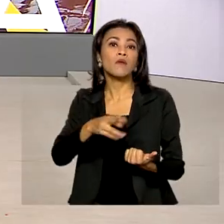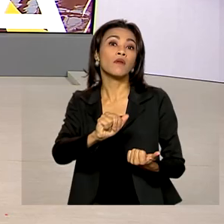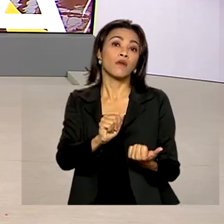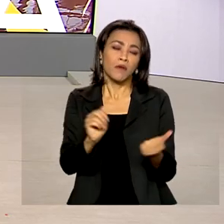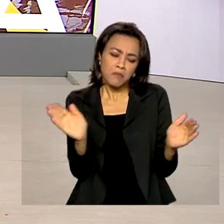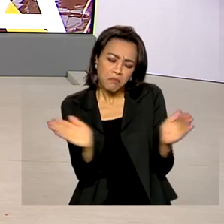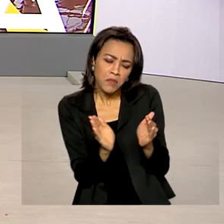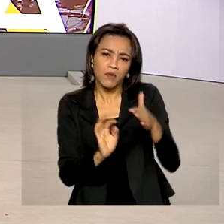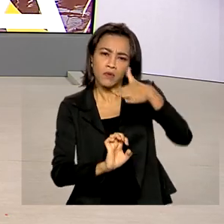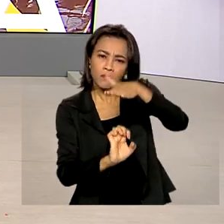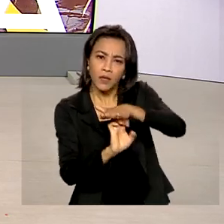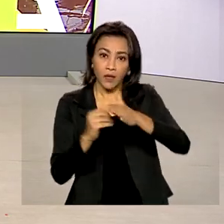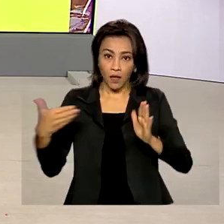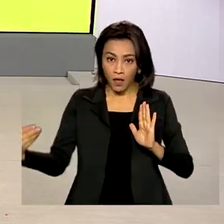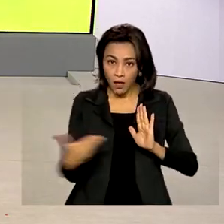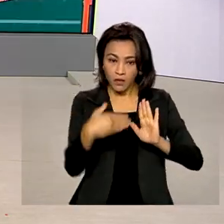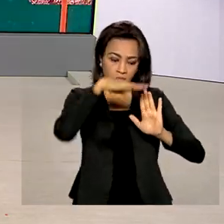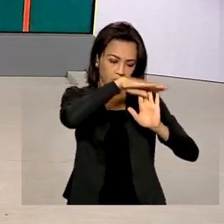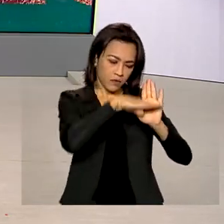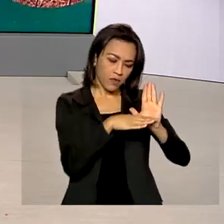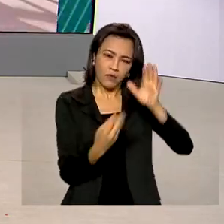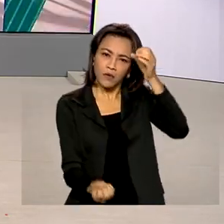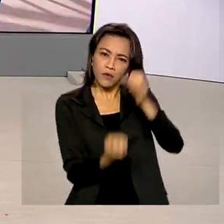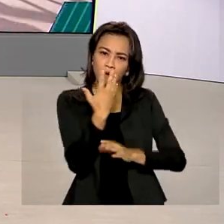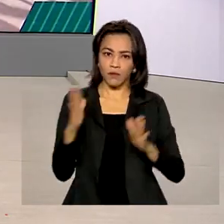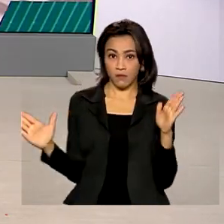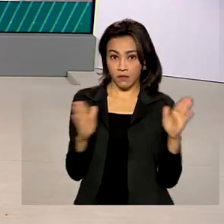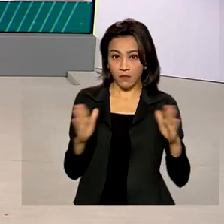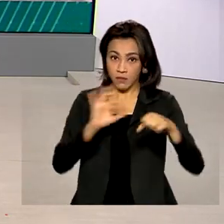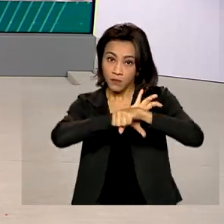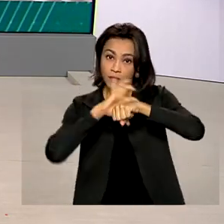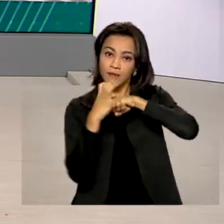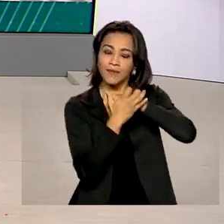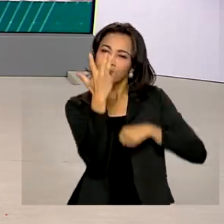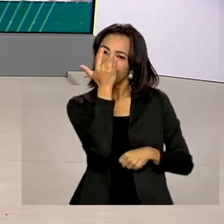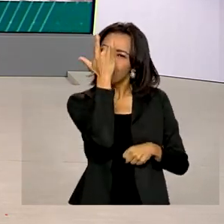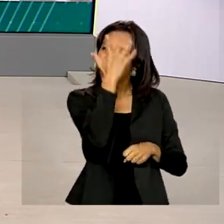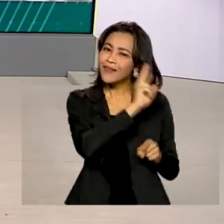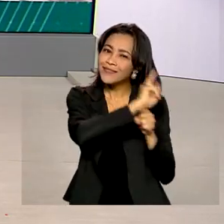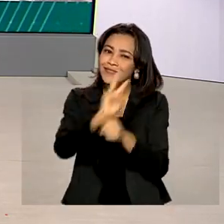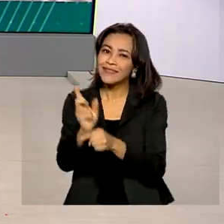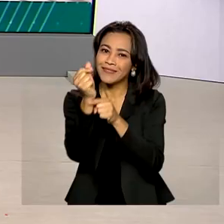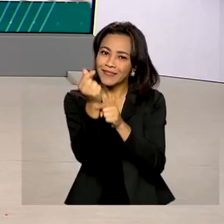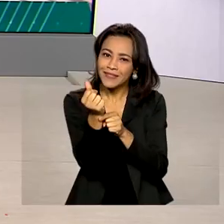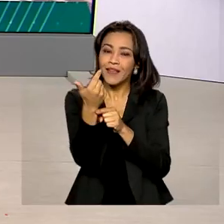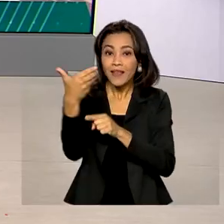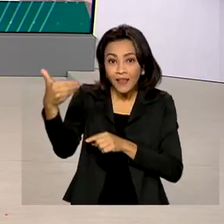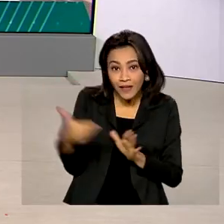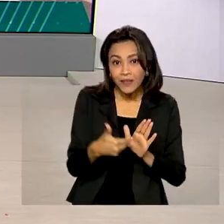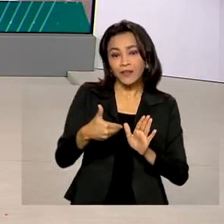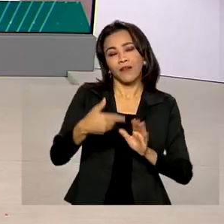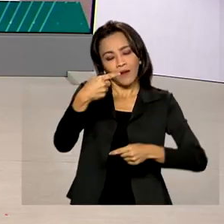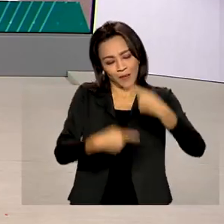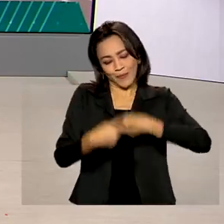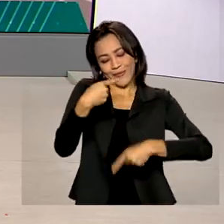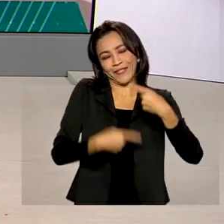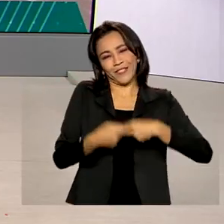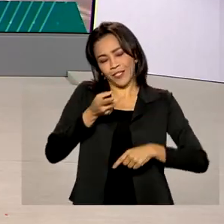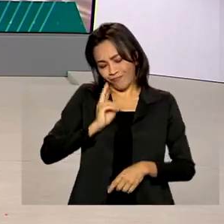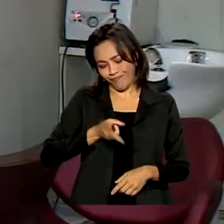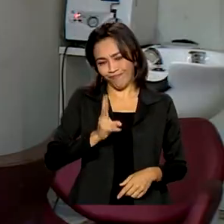O programa foi criado durante a pandemia para facilitar financiamentos e se tornou uma política de crédito